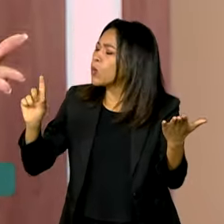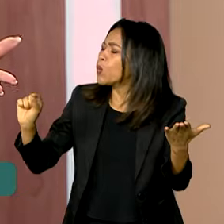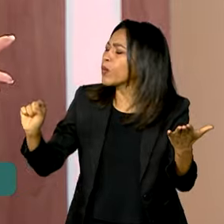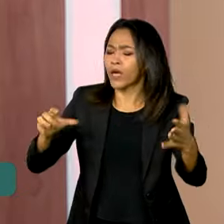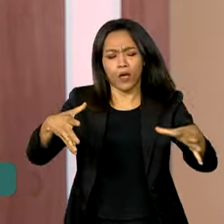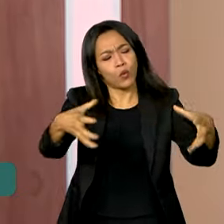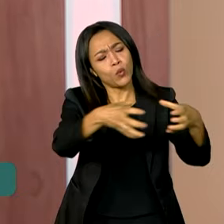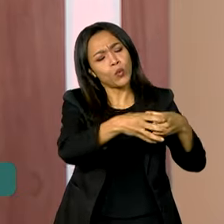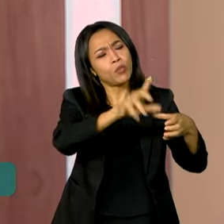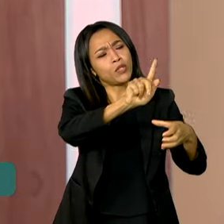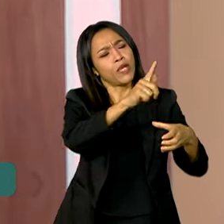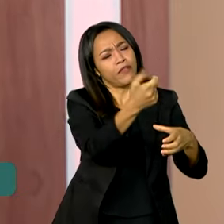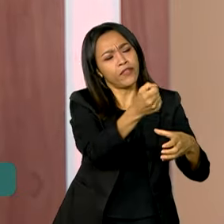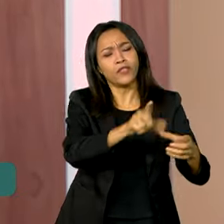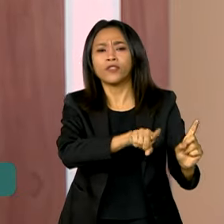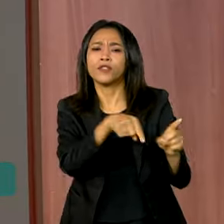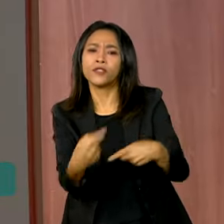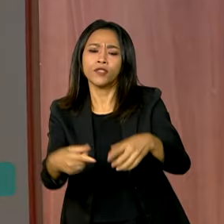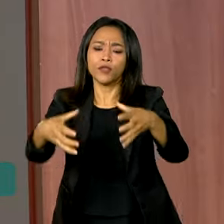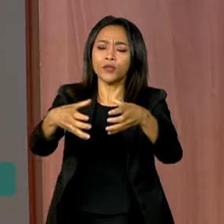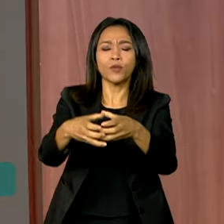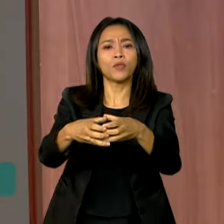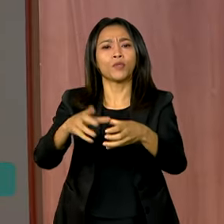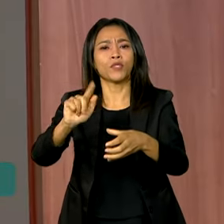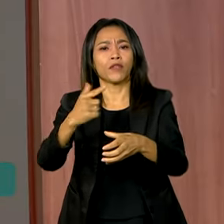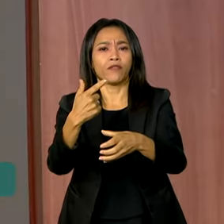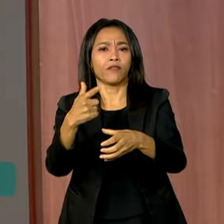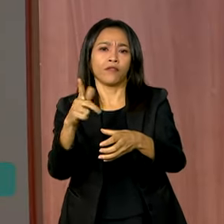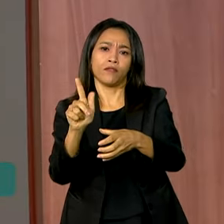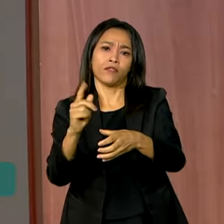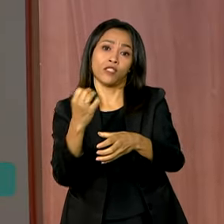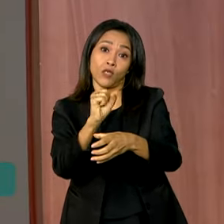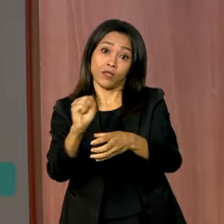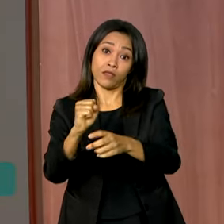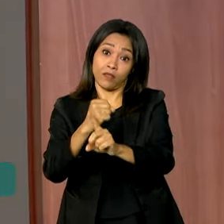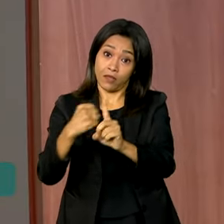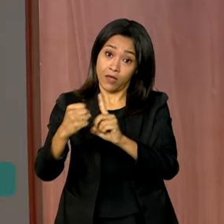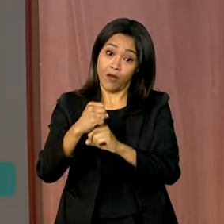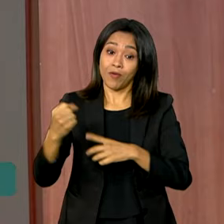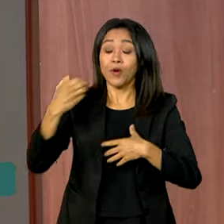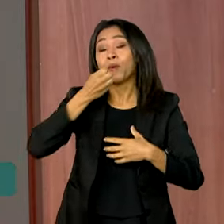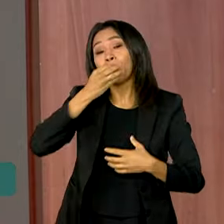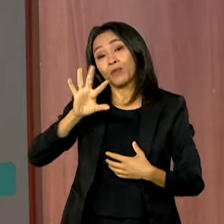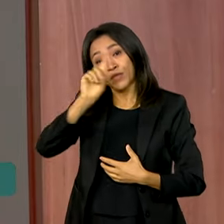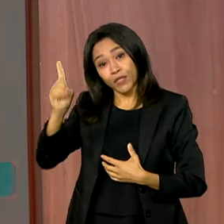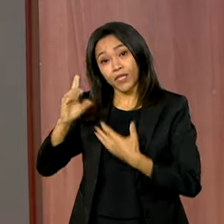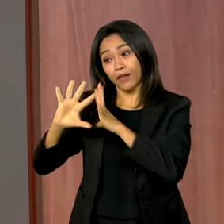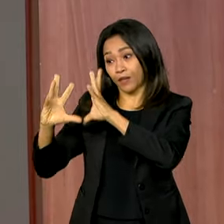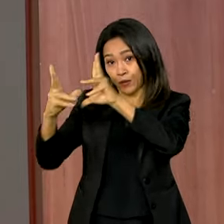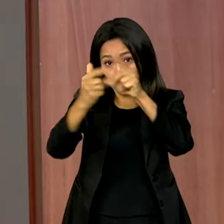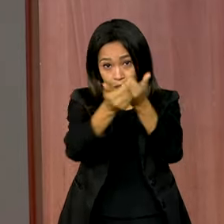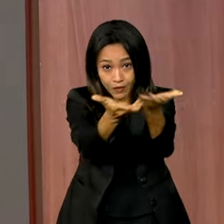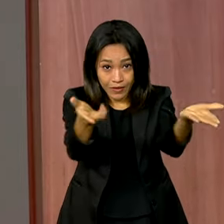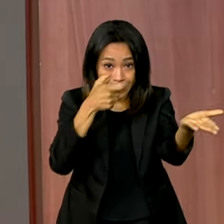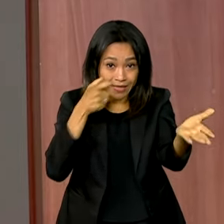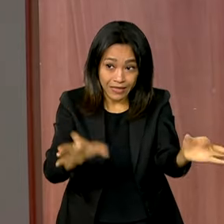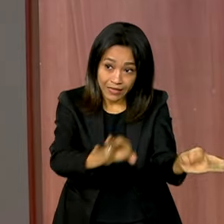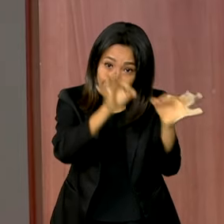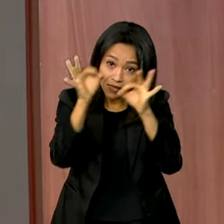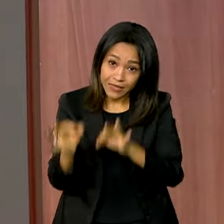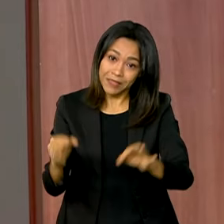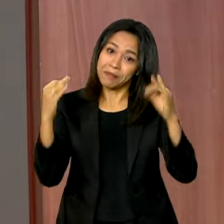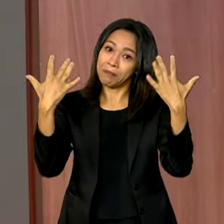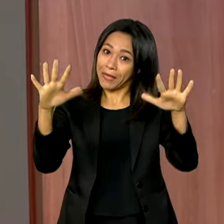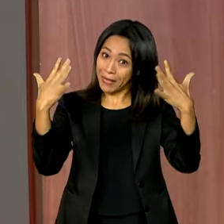entre o G20 e o G20 Social. Bom dia, Vanessa. Bom dia, Karine. Bom dia a todos que nos assistem nesse momento. Eu quero parabenizar o